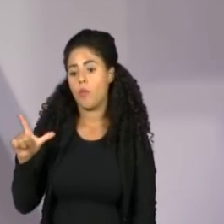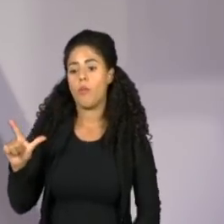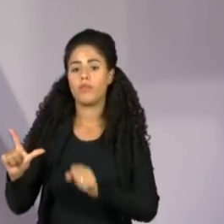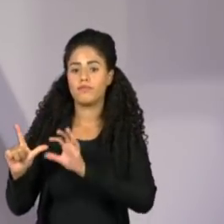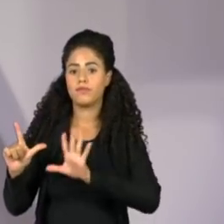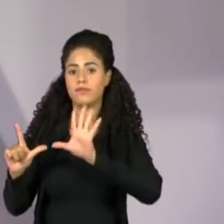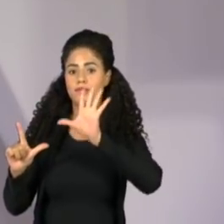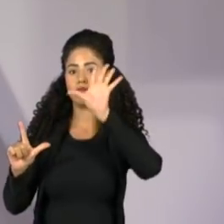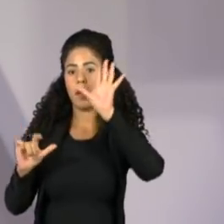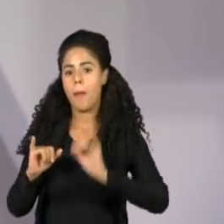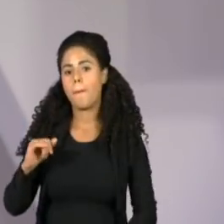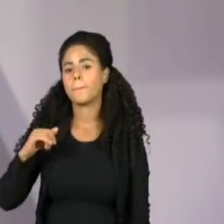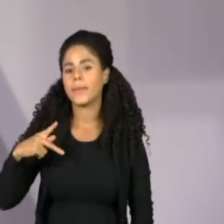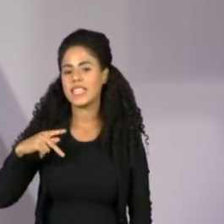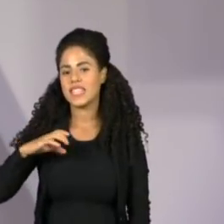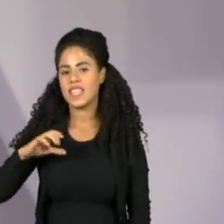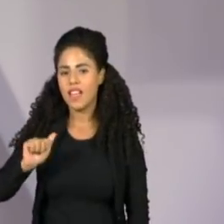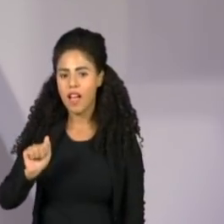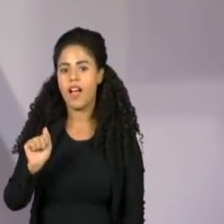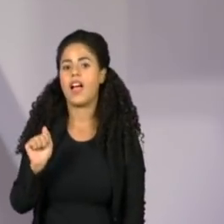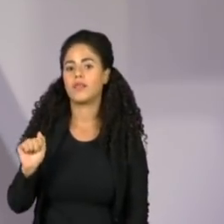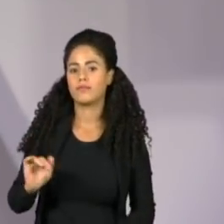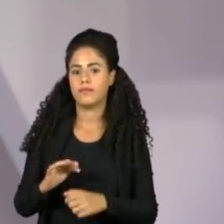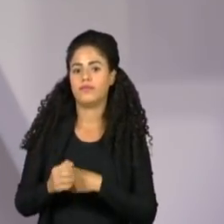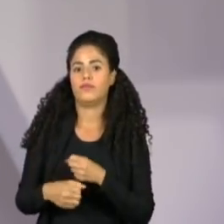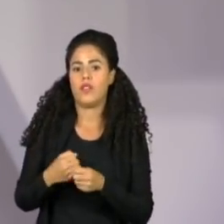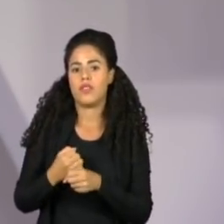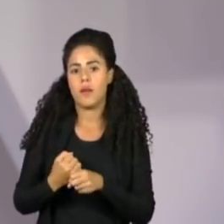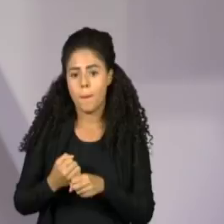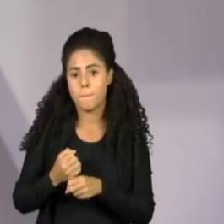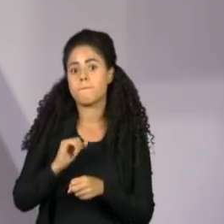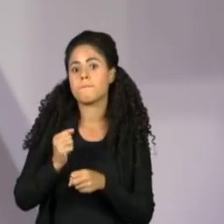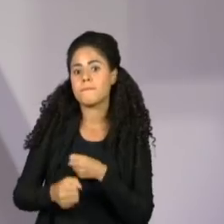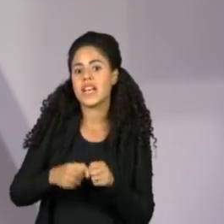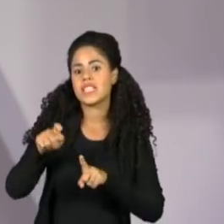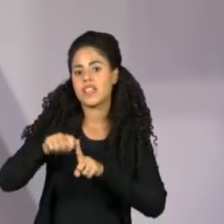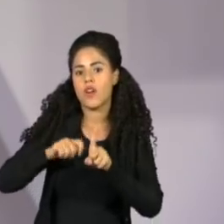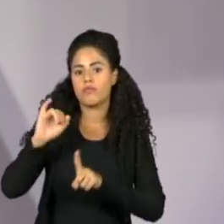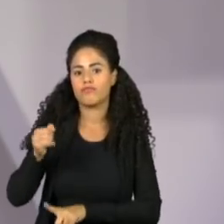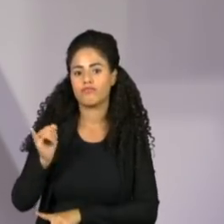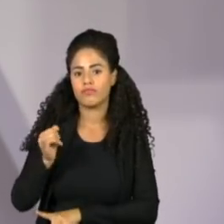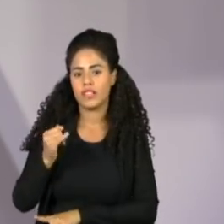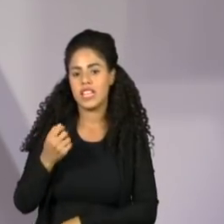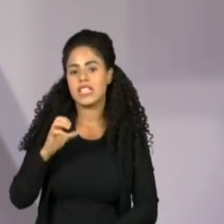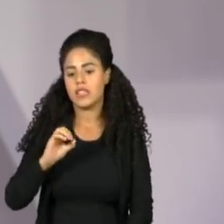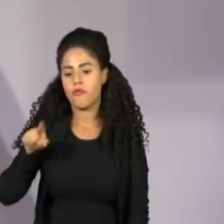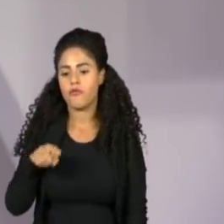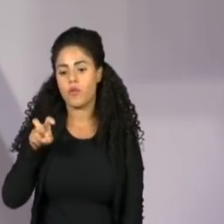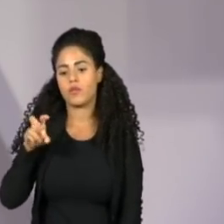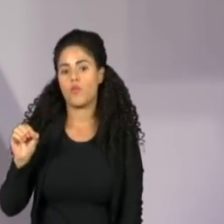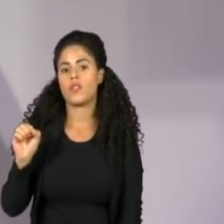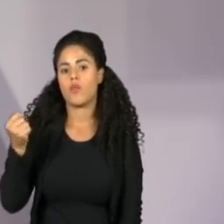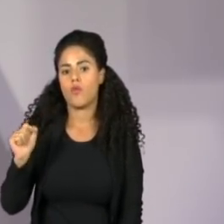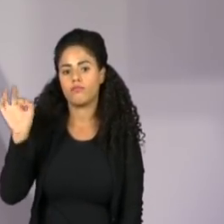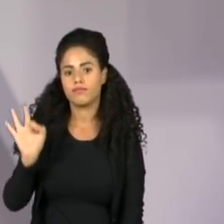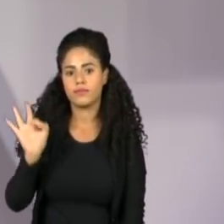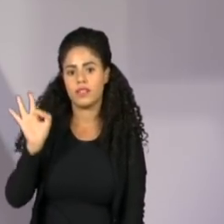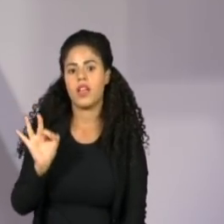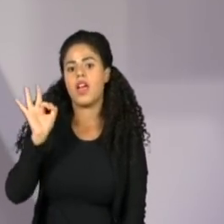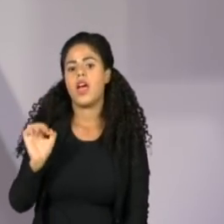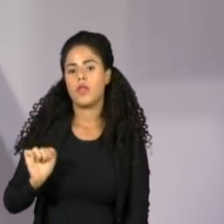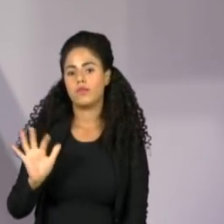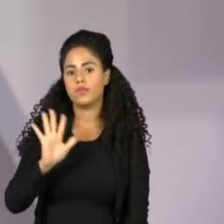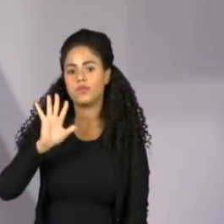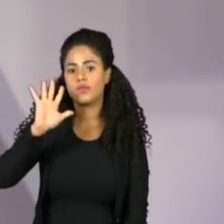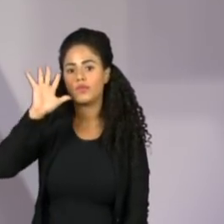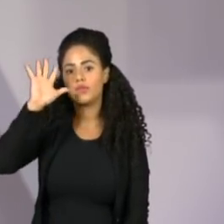IPCA 15 desacelerou no mês de janeiro e teve variação de 0,58%. A alta acumulada